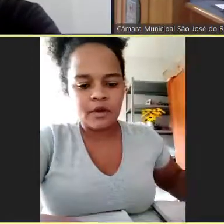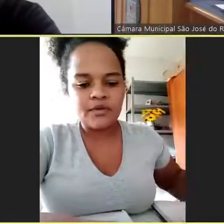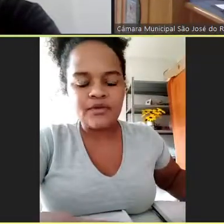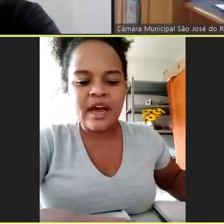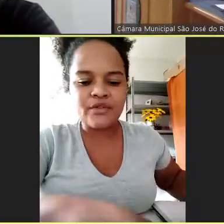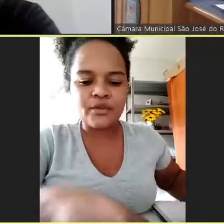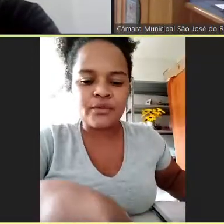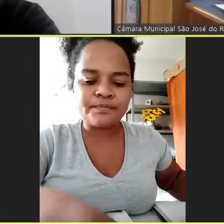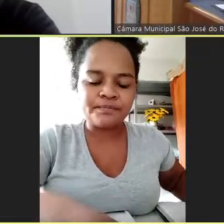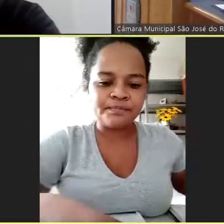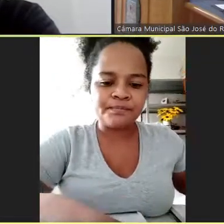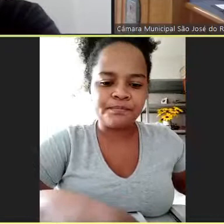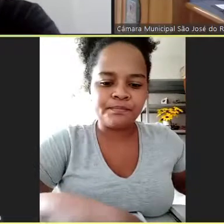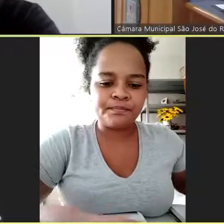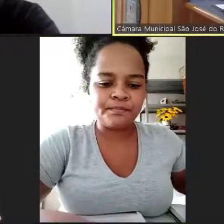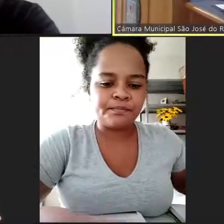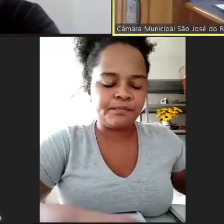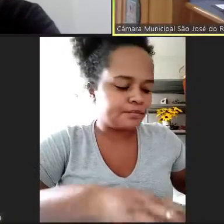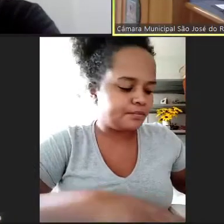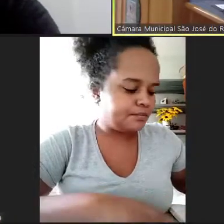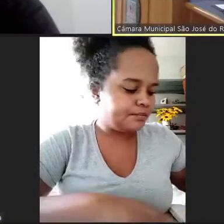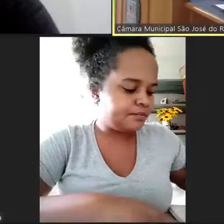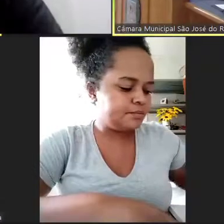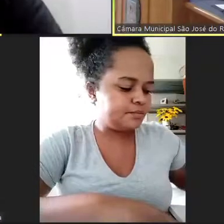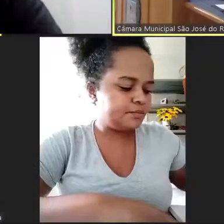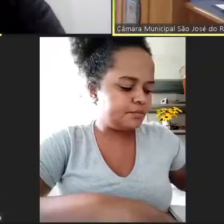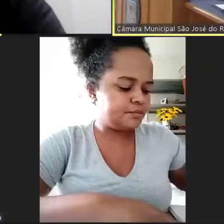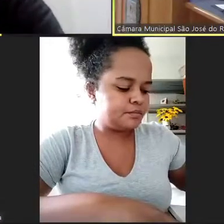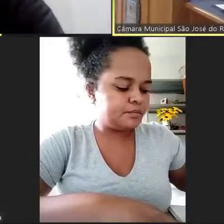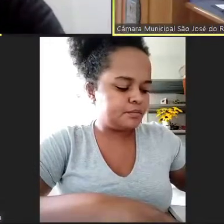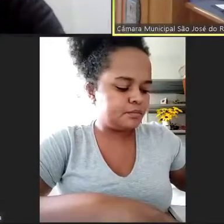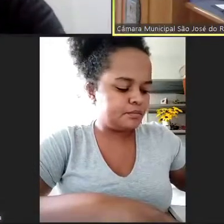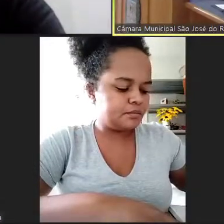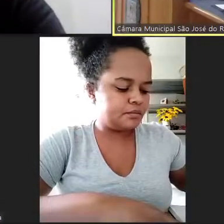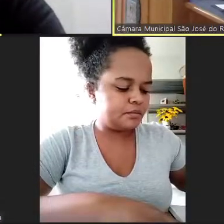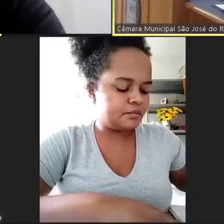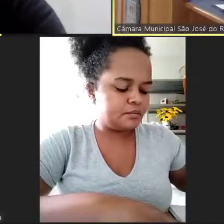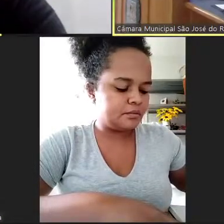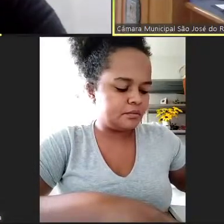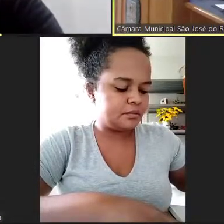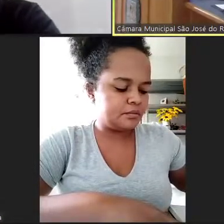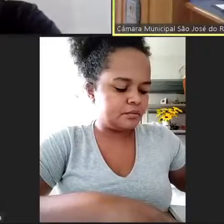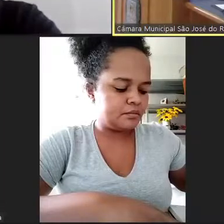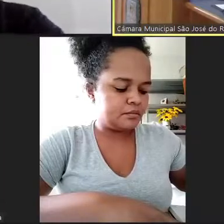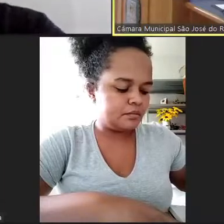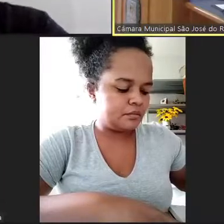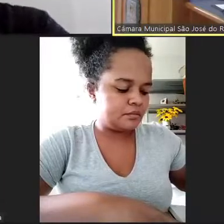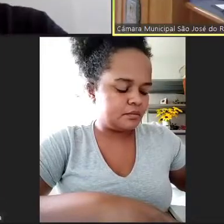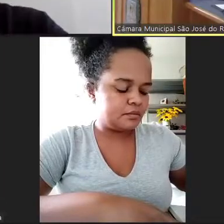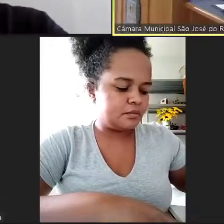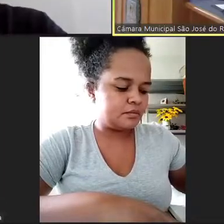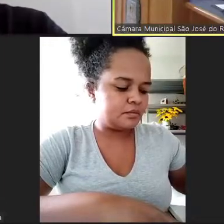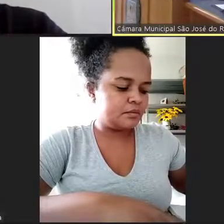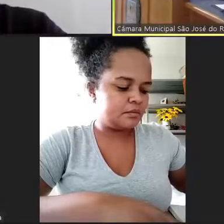Favorável. Vereador Rubinho, como vota? Favorável. Requerimento 234 foi aprovado por